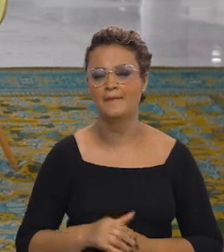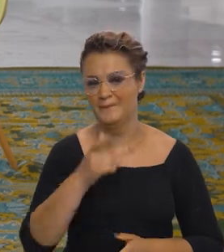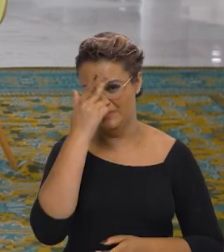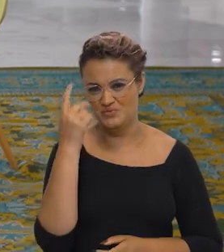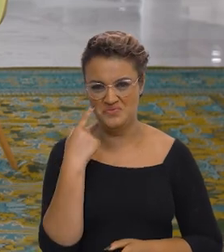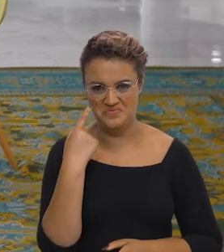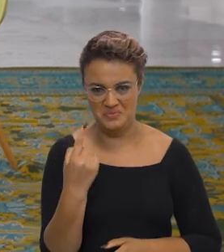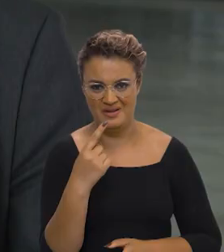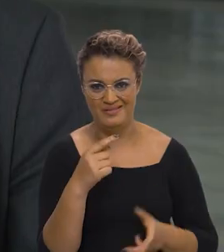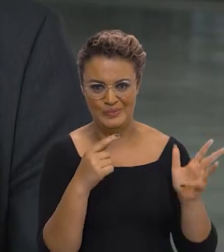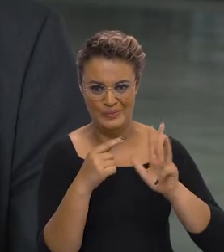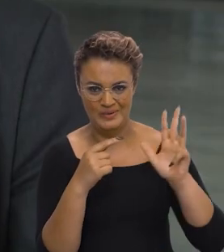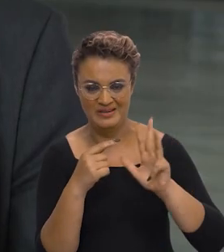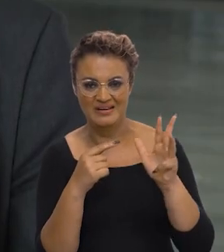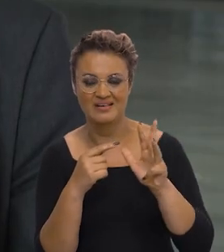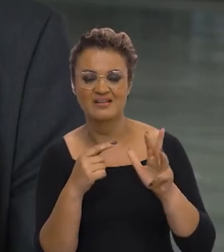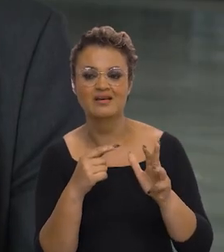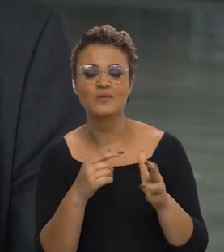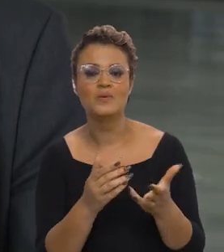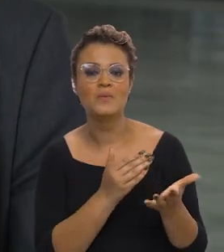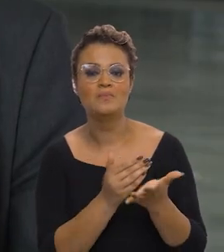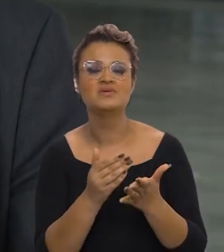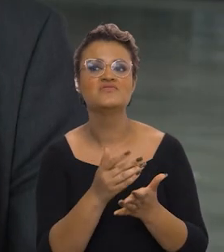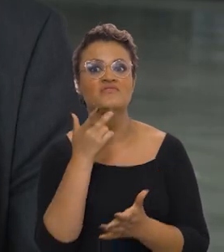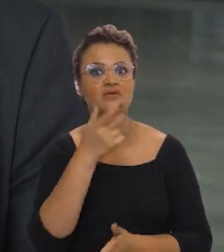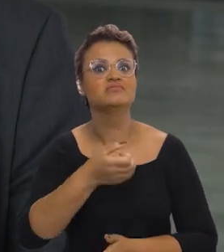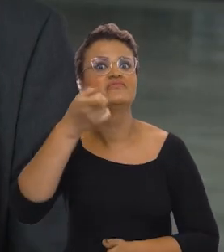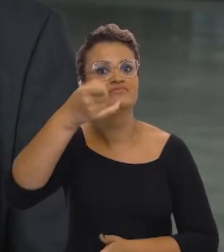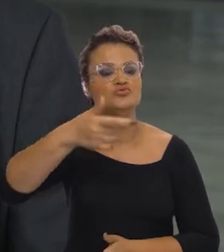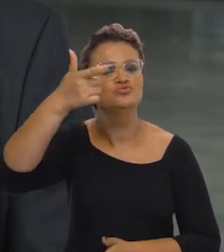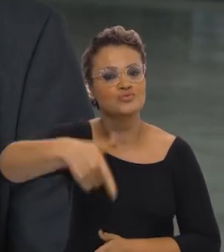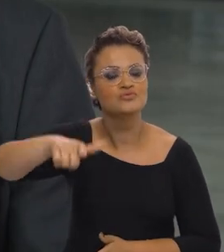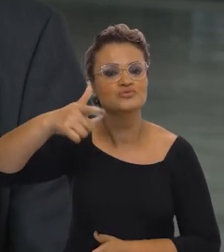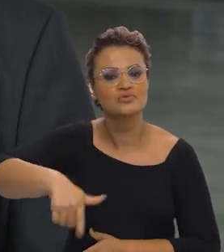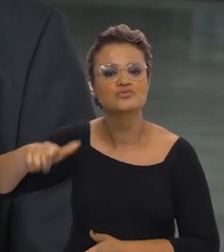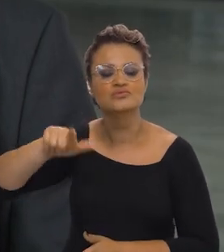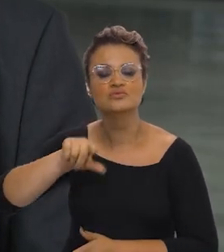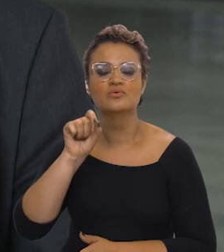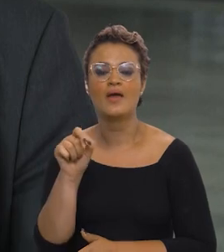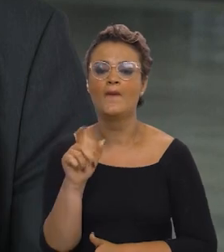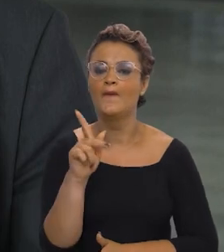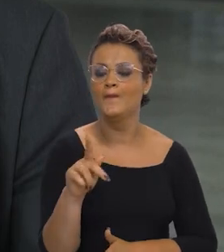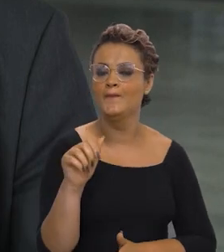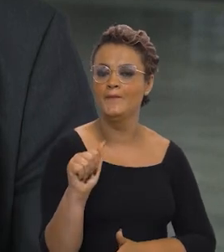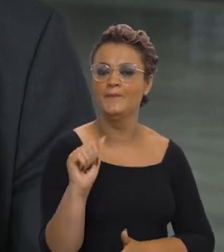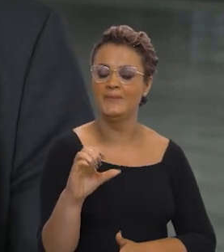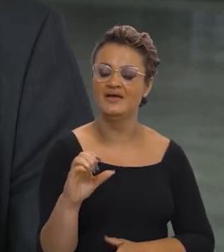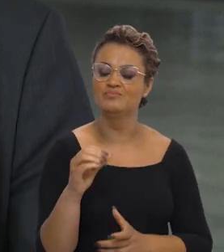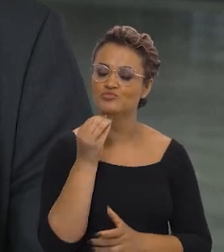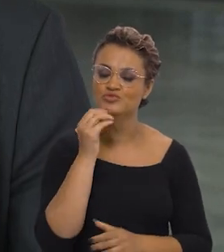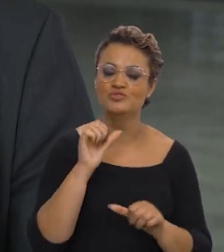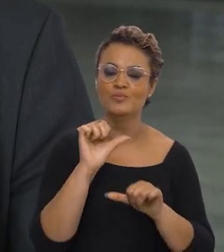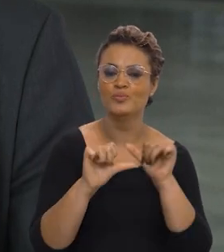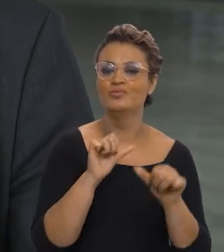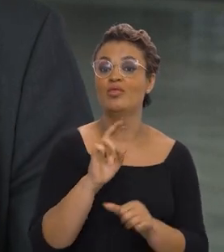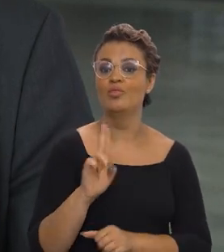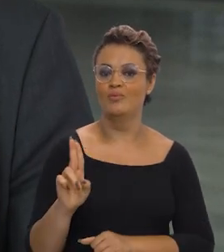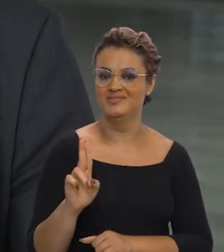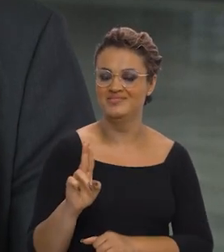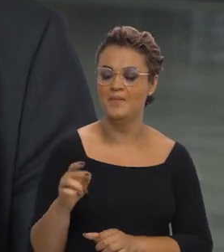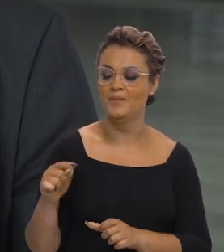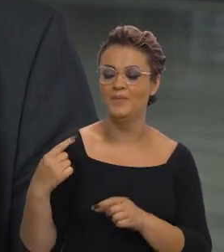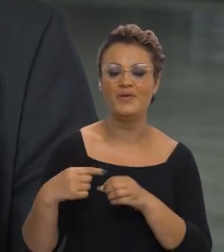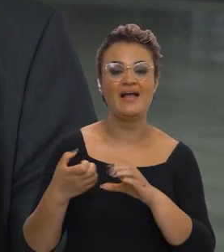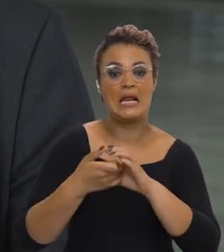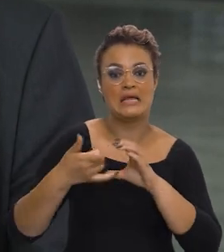pessoas devem ter acompanhado, né? O presidente Lula, inicialmente, até insistiu que o PAC mudasse de nome, exatamente